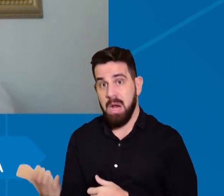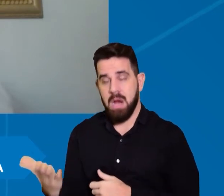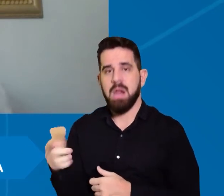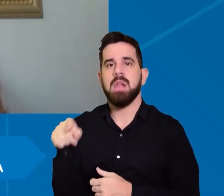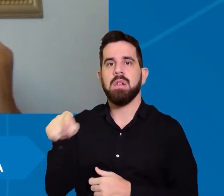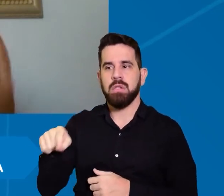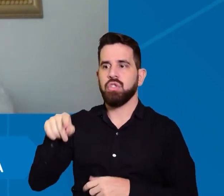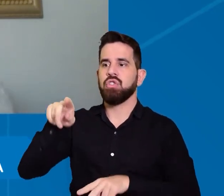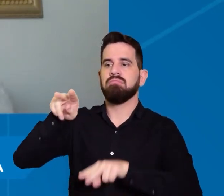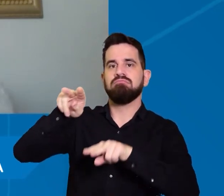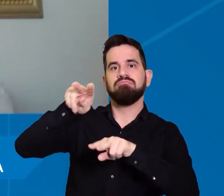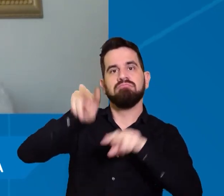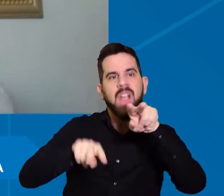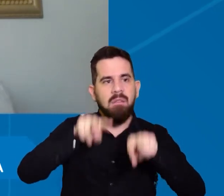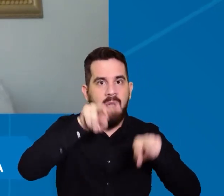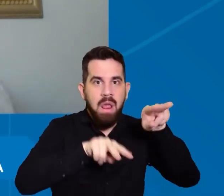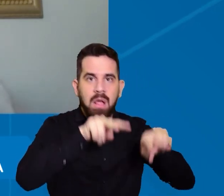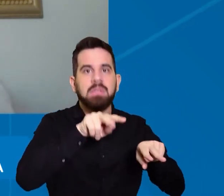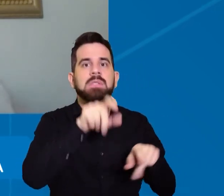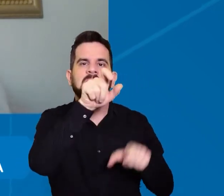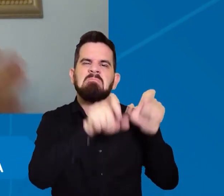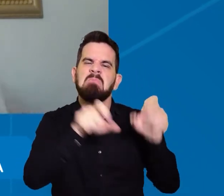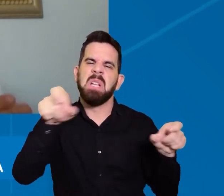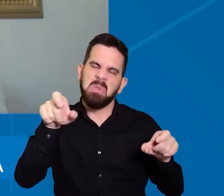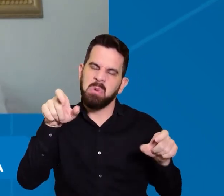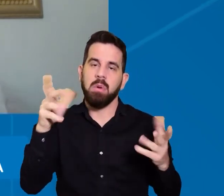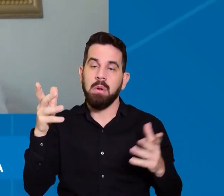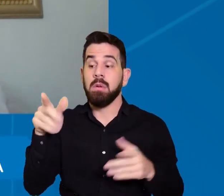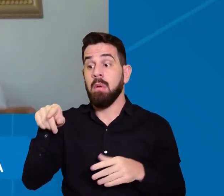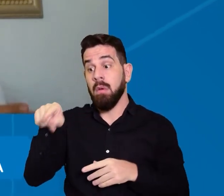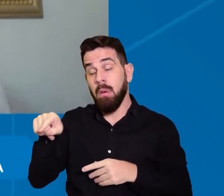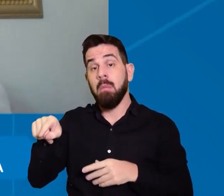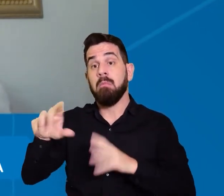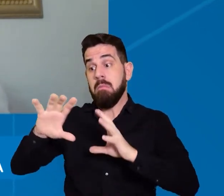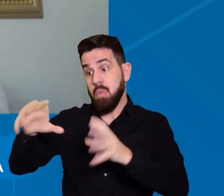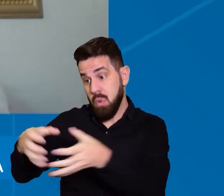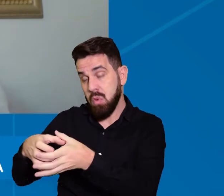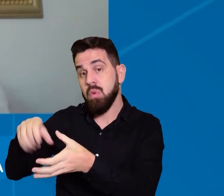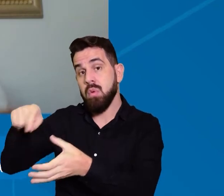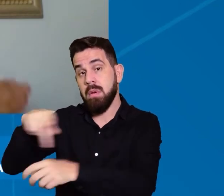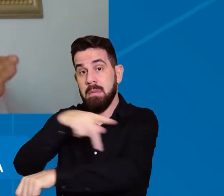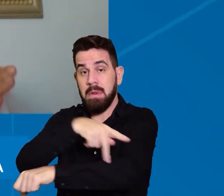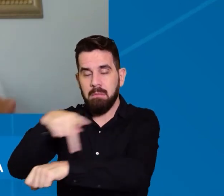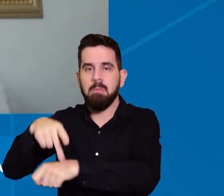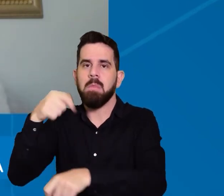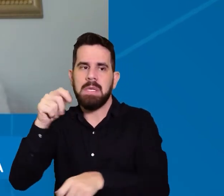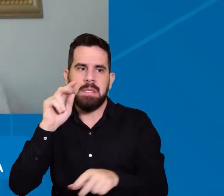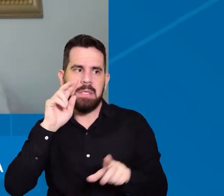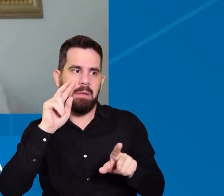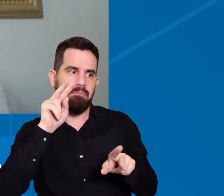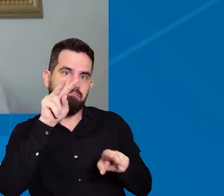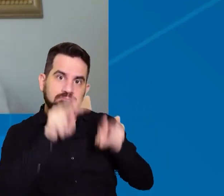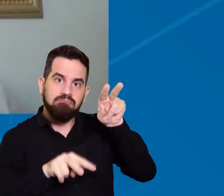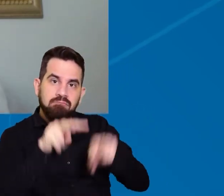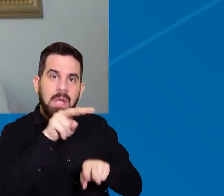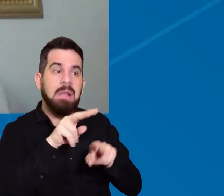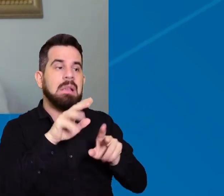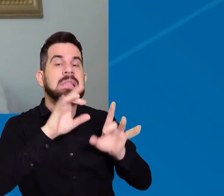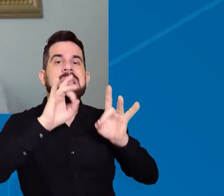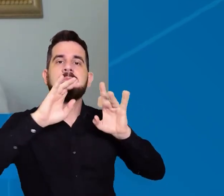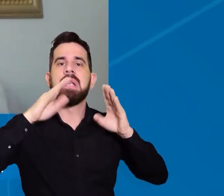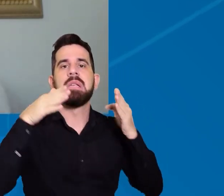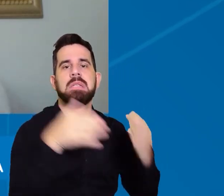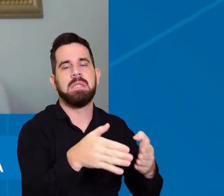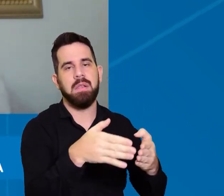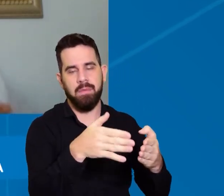estudo de caso específico direcionado àquele estudante. Porque cada deficiência é uma deficiência. Por mais que a gente